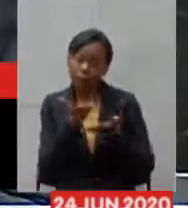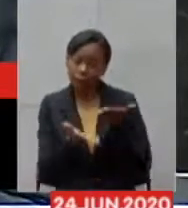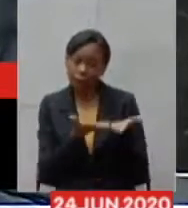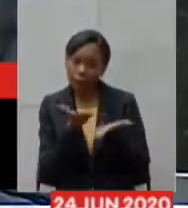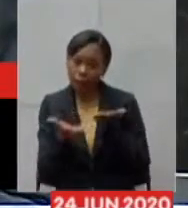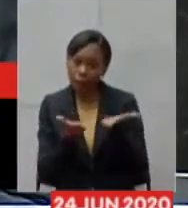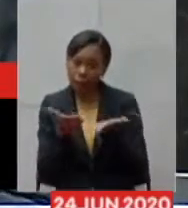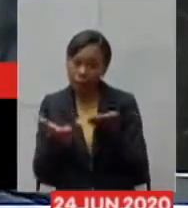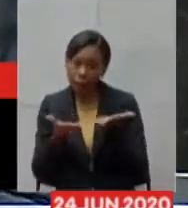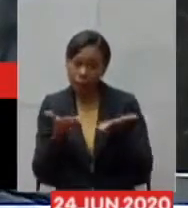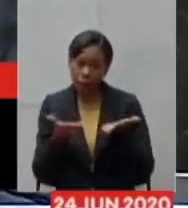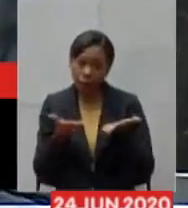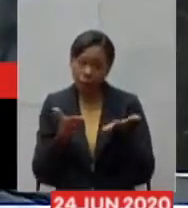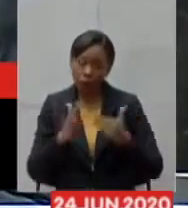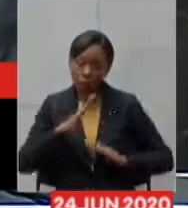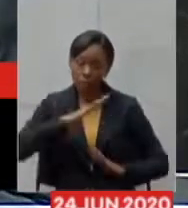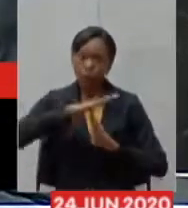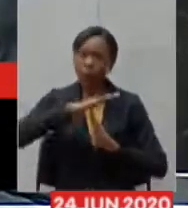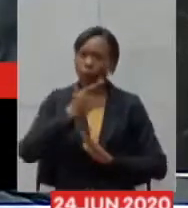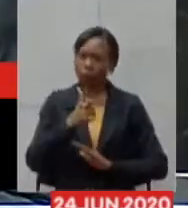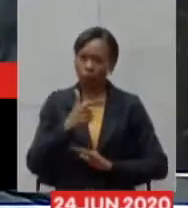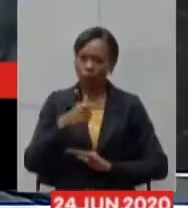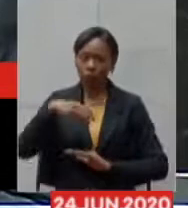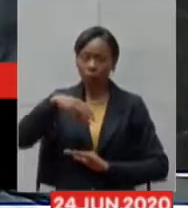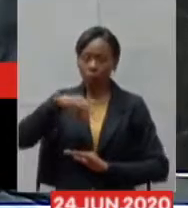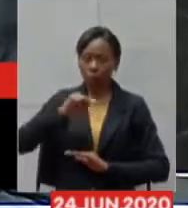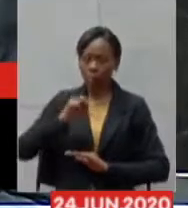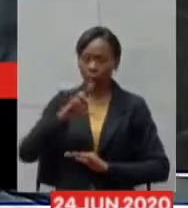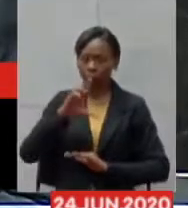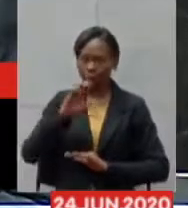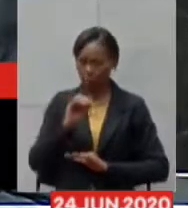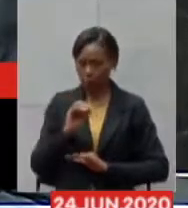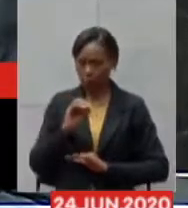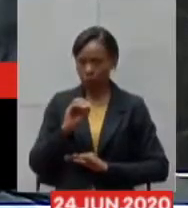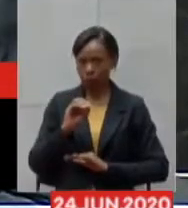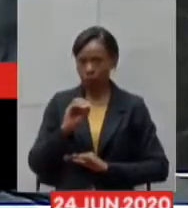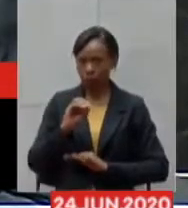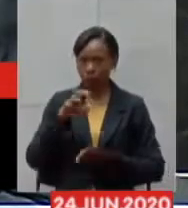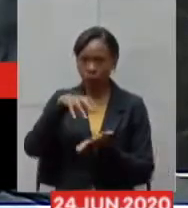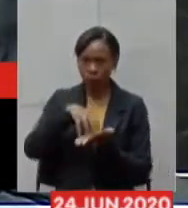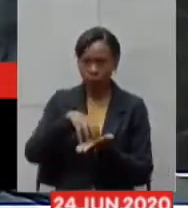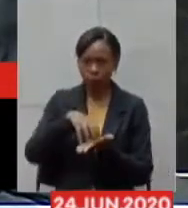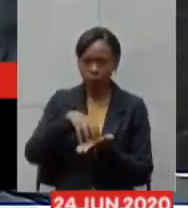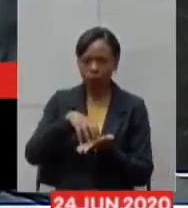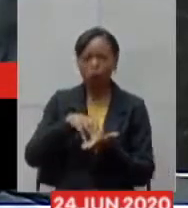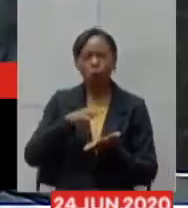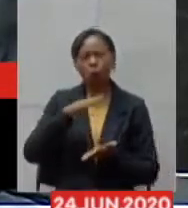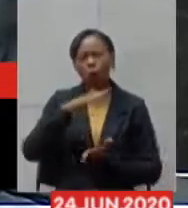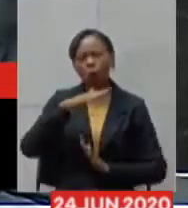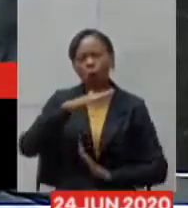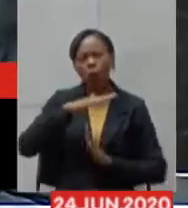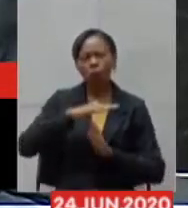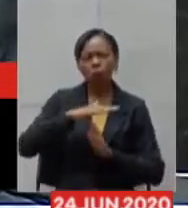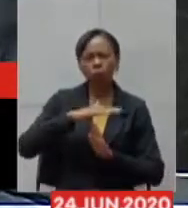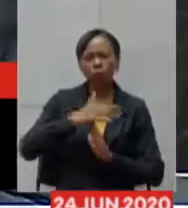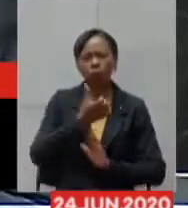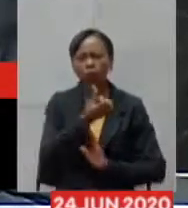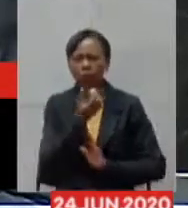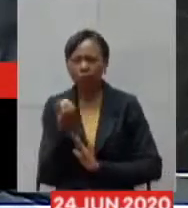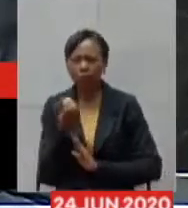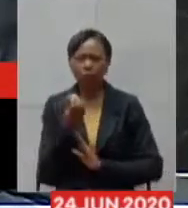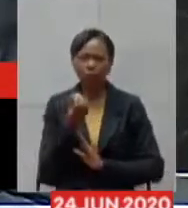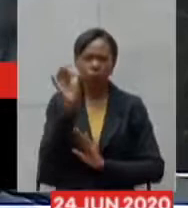sobrecarregada a macrocentro está com ocupação abaixo de 60% nos leitos clínicos